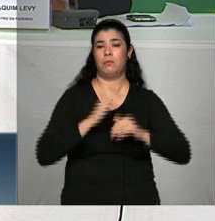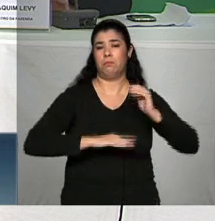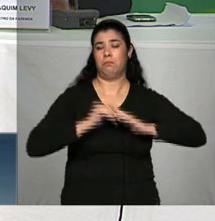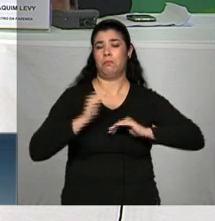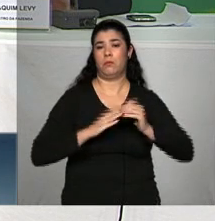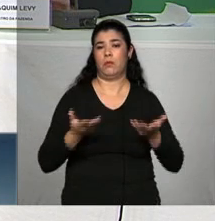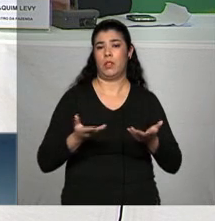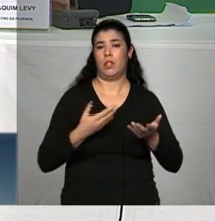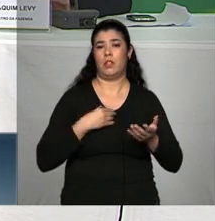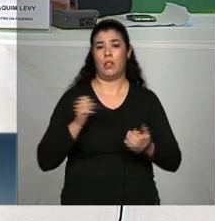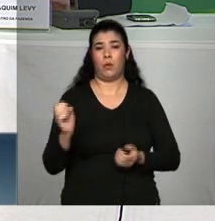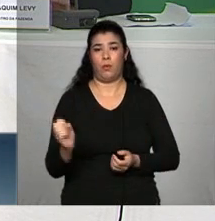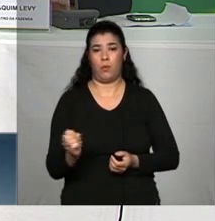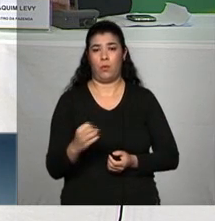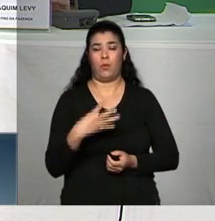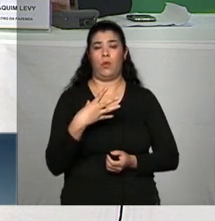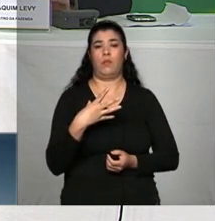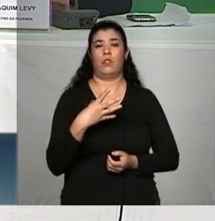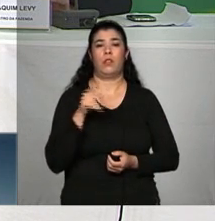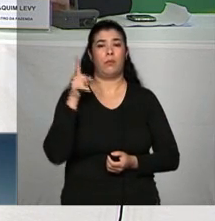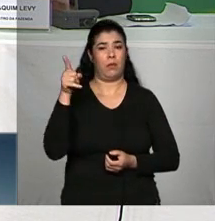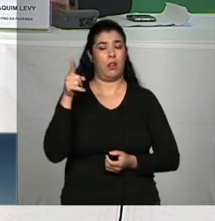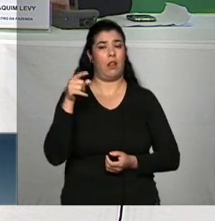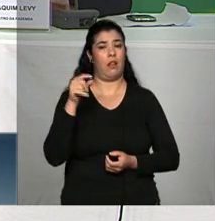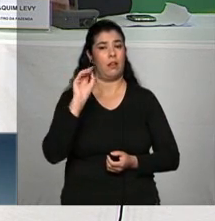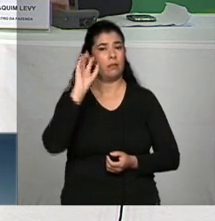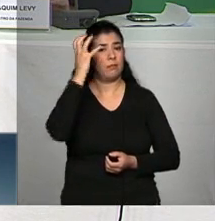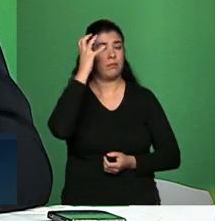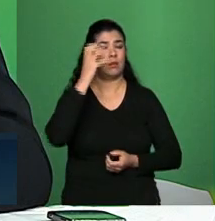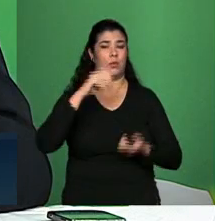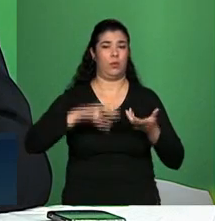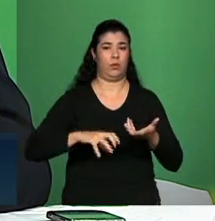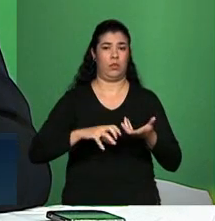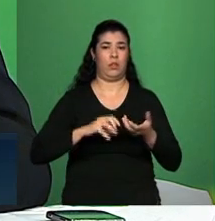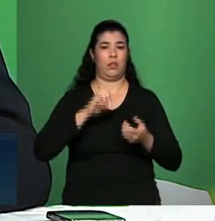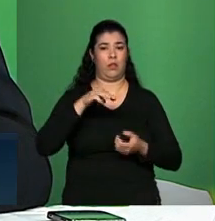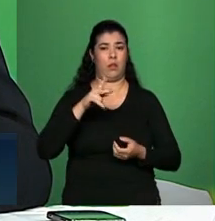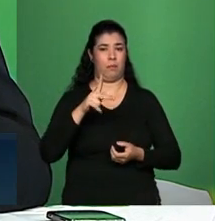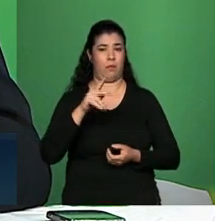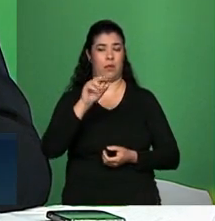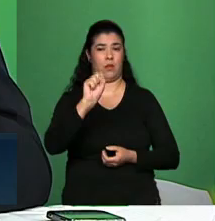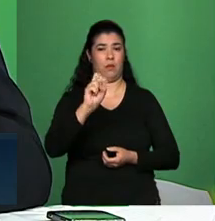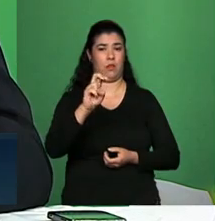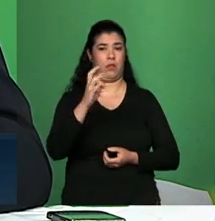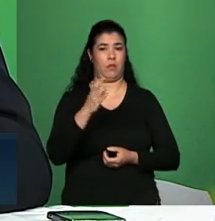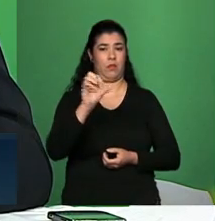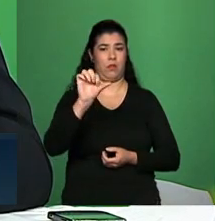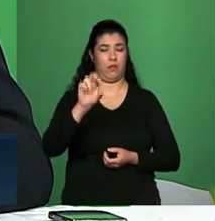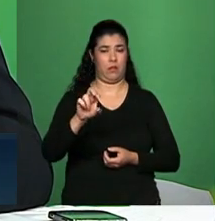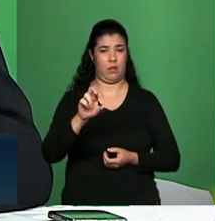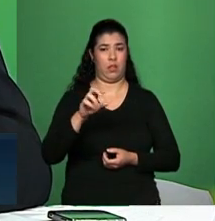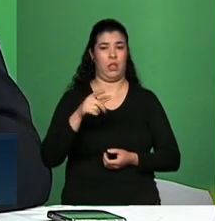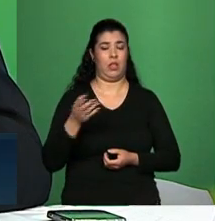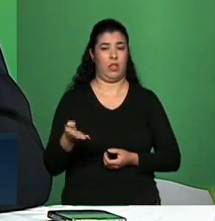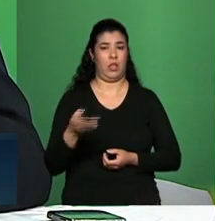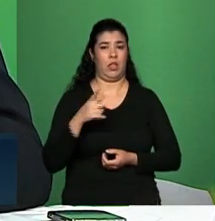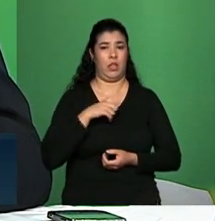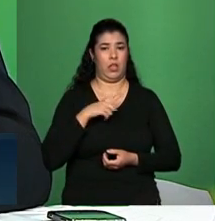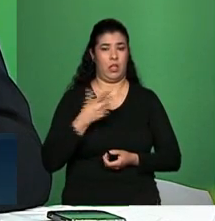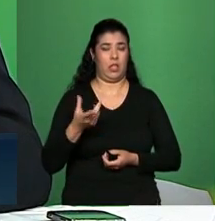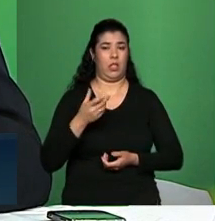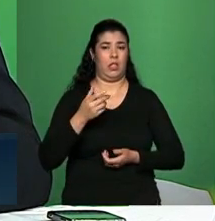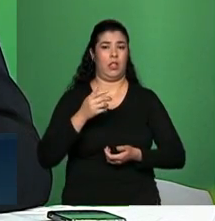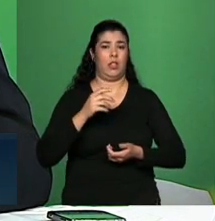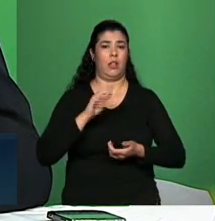a inovação que o Congresso trouxe que é 85-95 está certo ela também traduz de uma